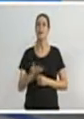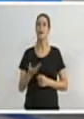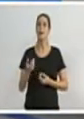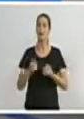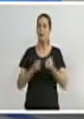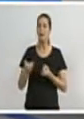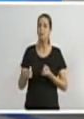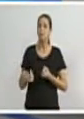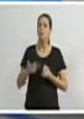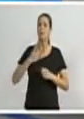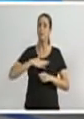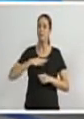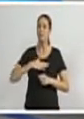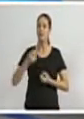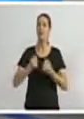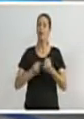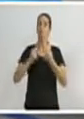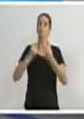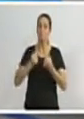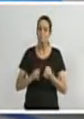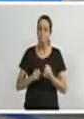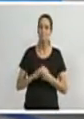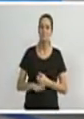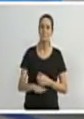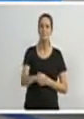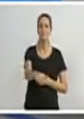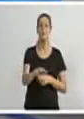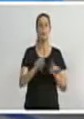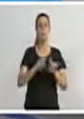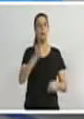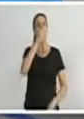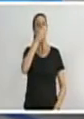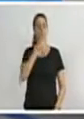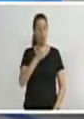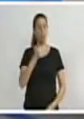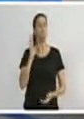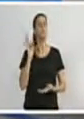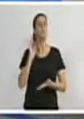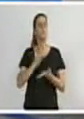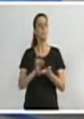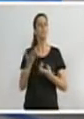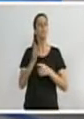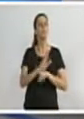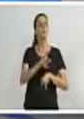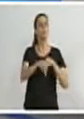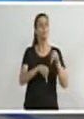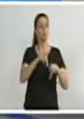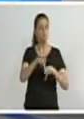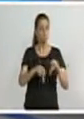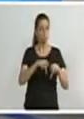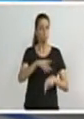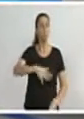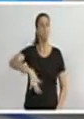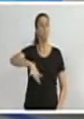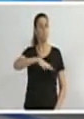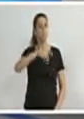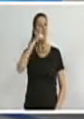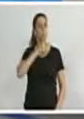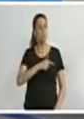Paço Manso, atendeu o pedido da comunidade, através de um abaixo-assinado organizado pelo vereador Oudemar Becker.